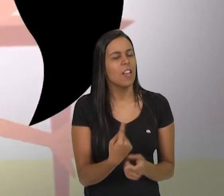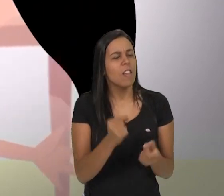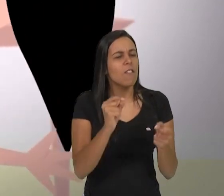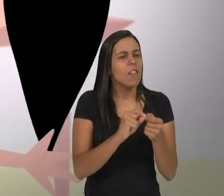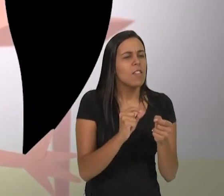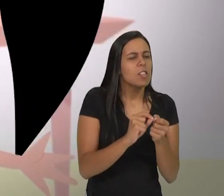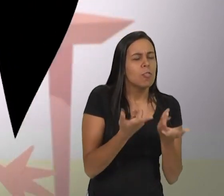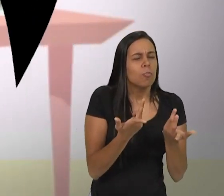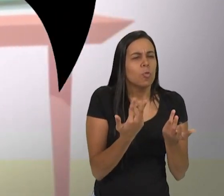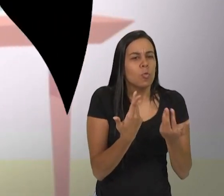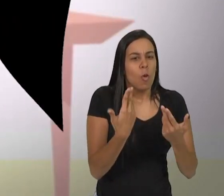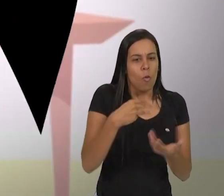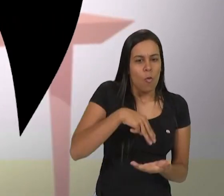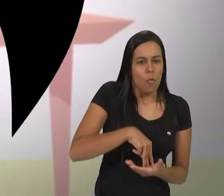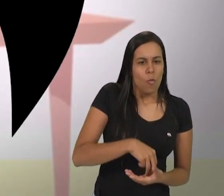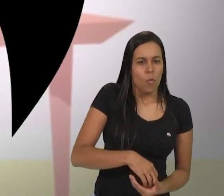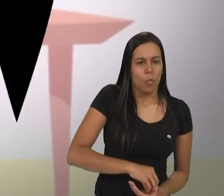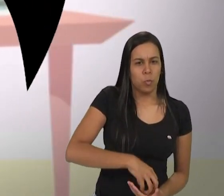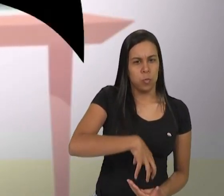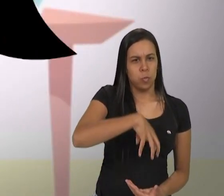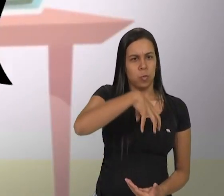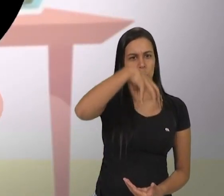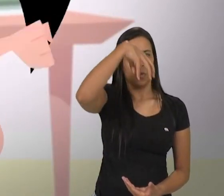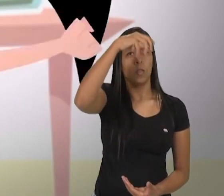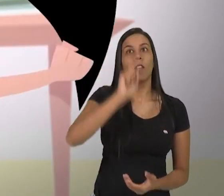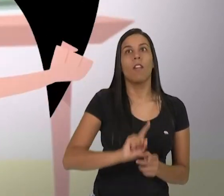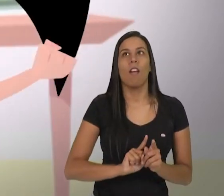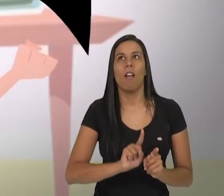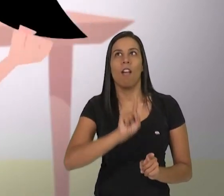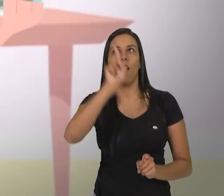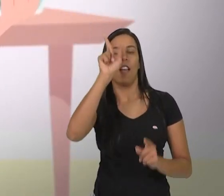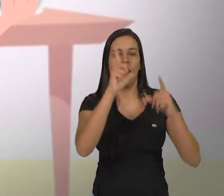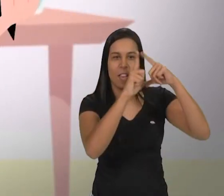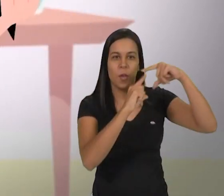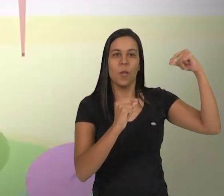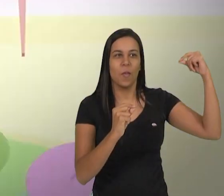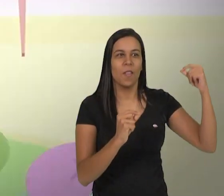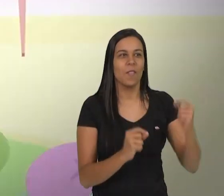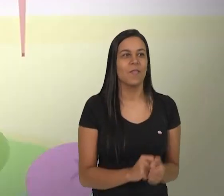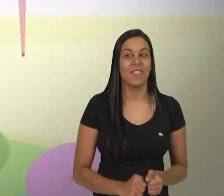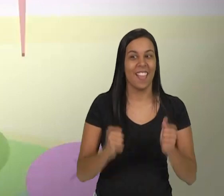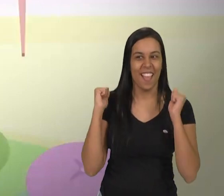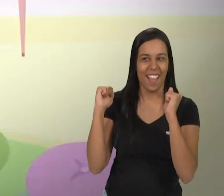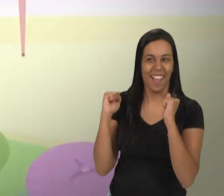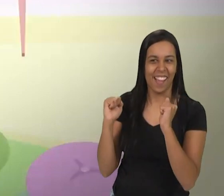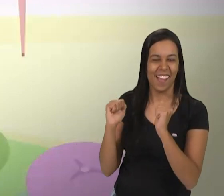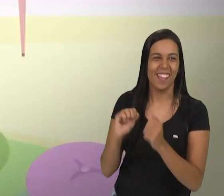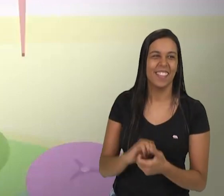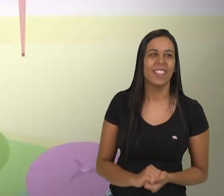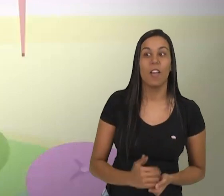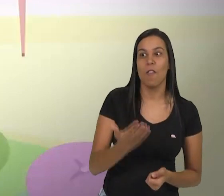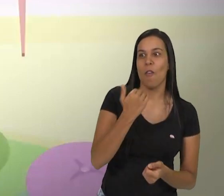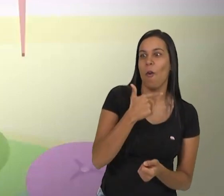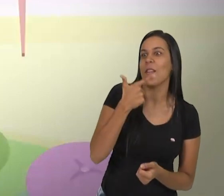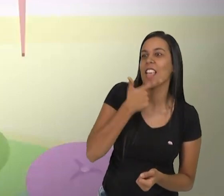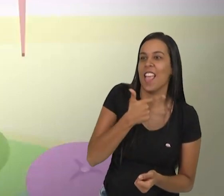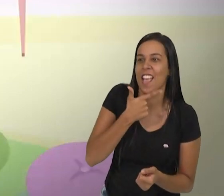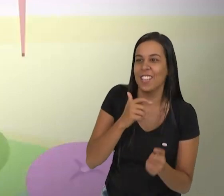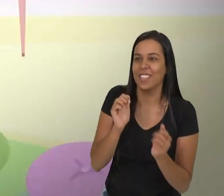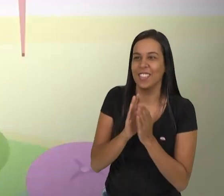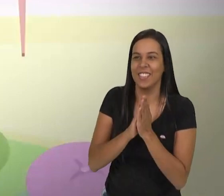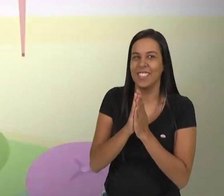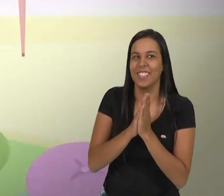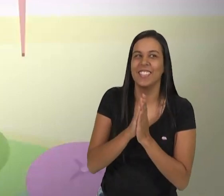A gente vai fazer de conta que ela é foguete E daí voar até a lua! Oba! Eu vou comer